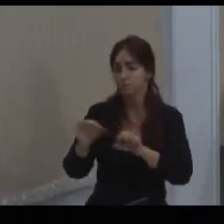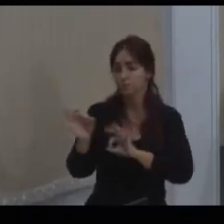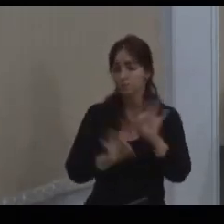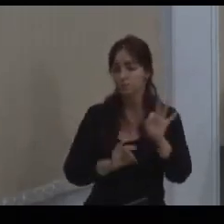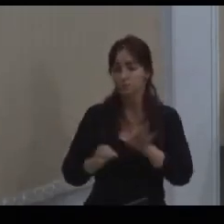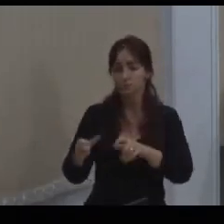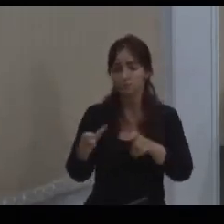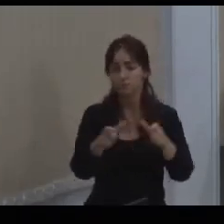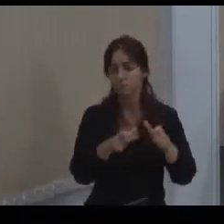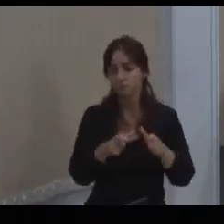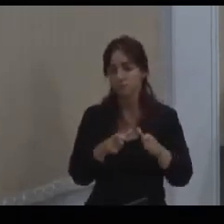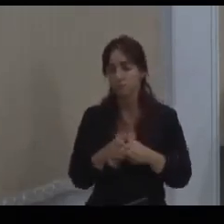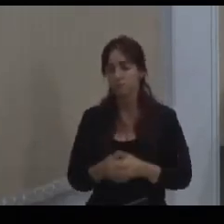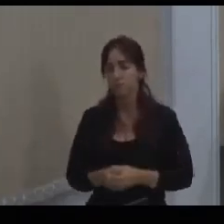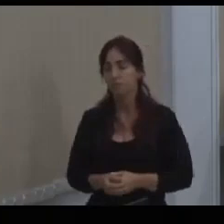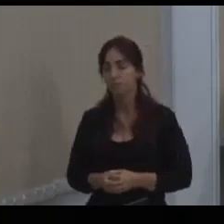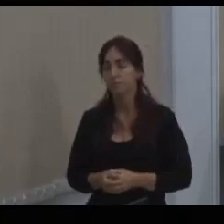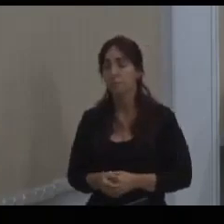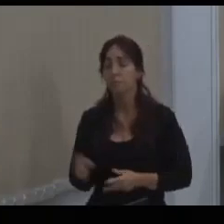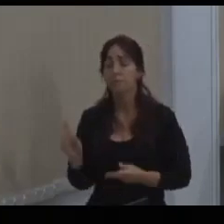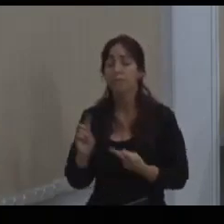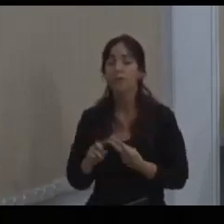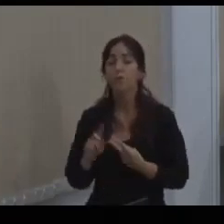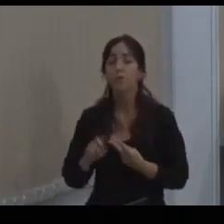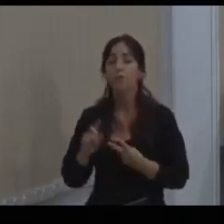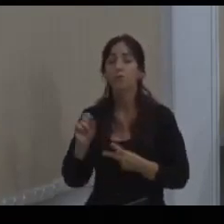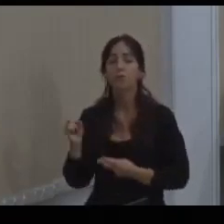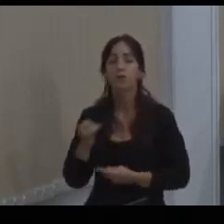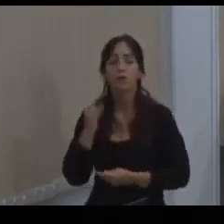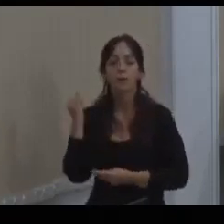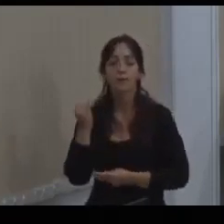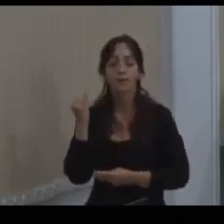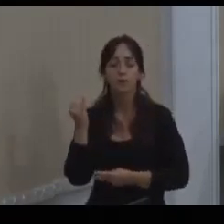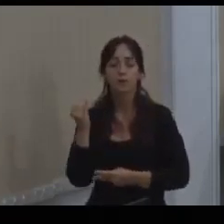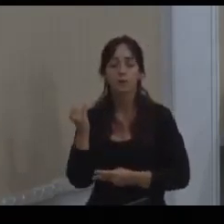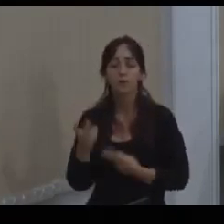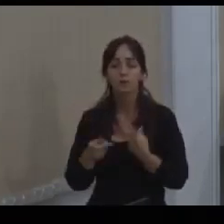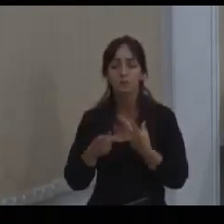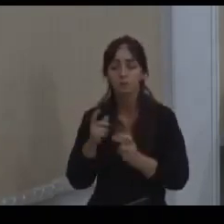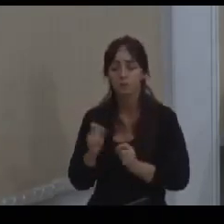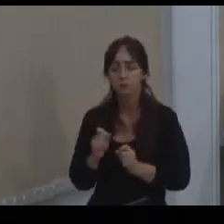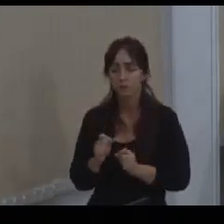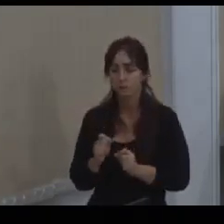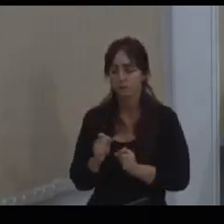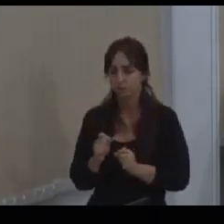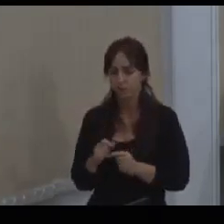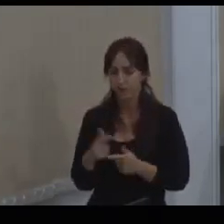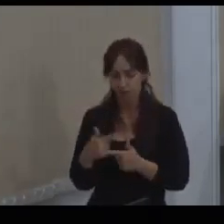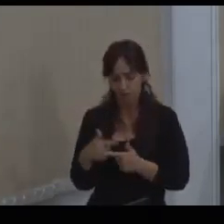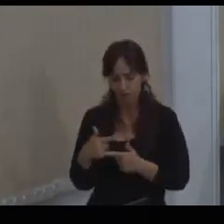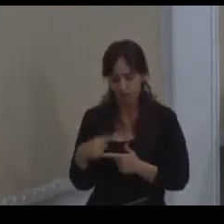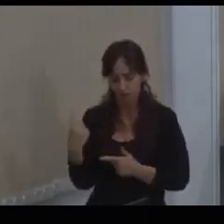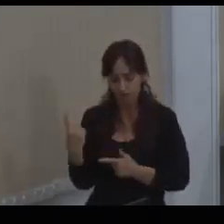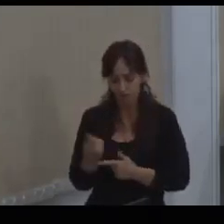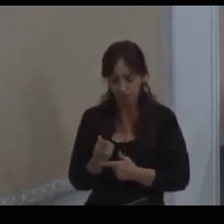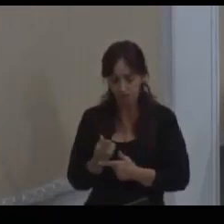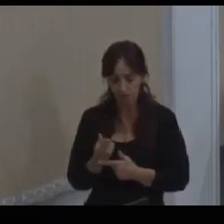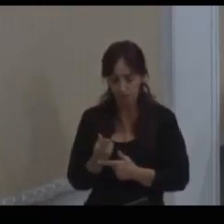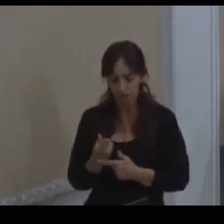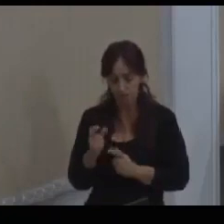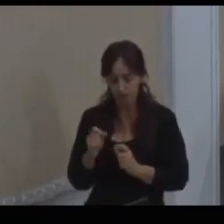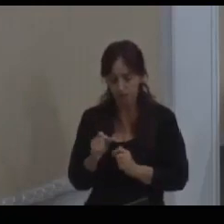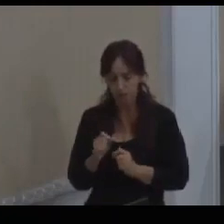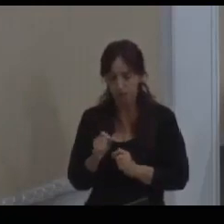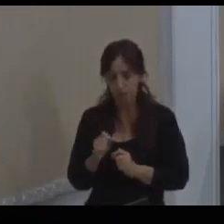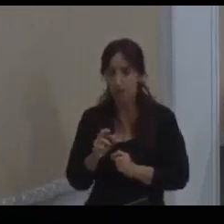um ponto lá. Outra coisa que eu acho que é importante a gente dizer, porque o que nós estamos prevendo, não se faz